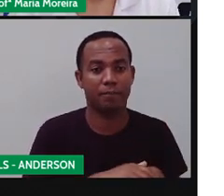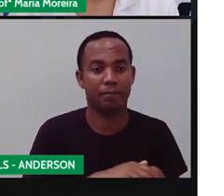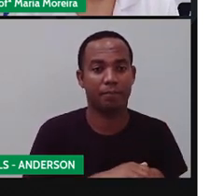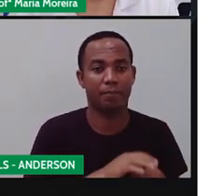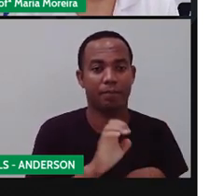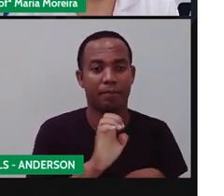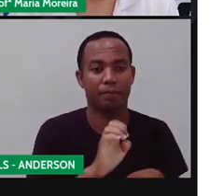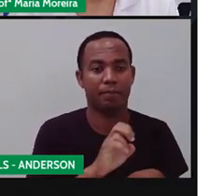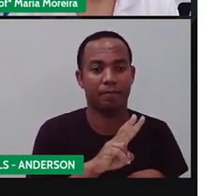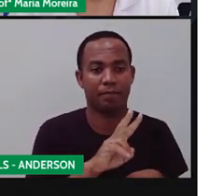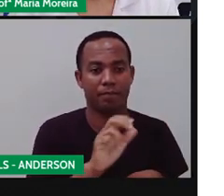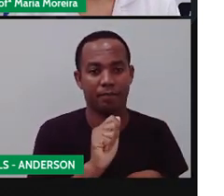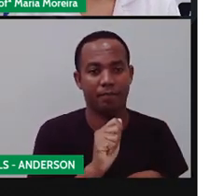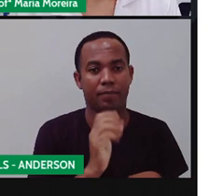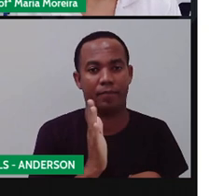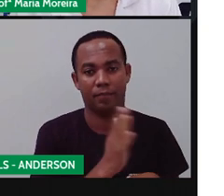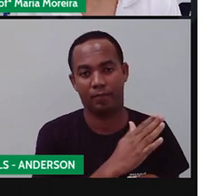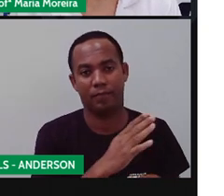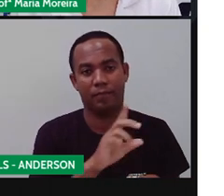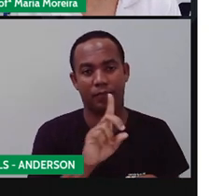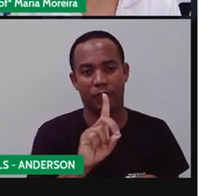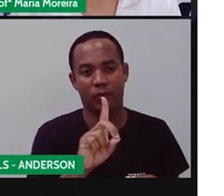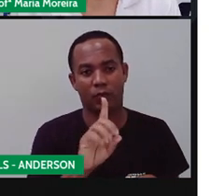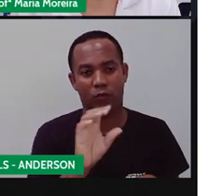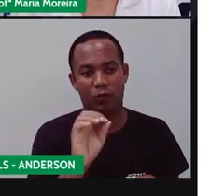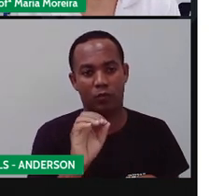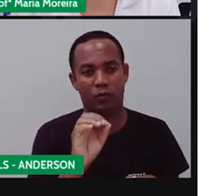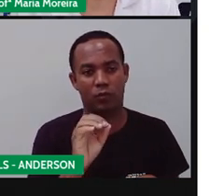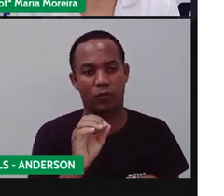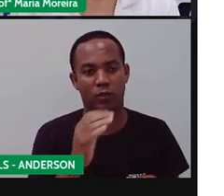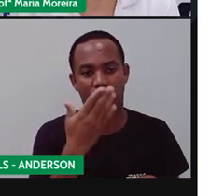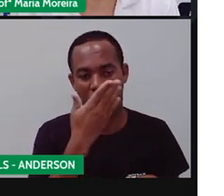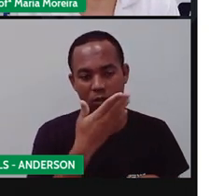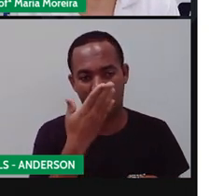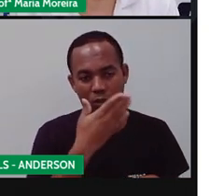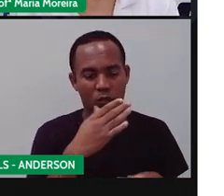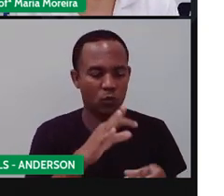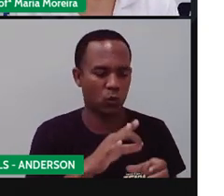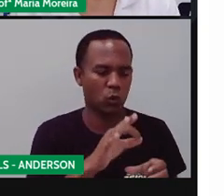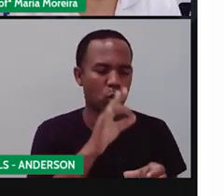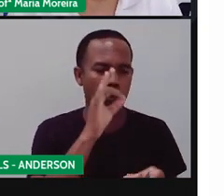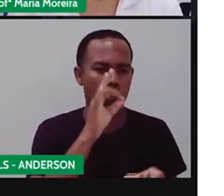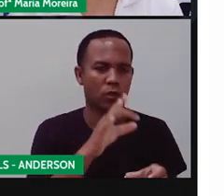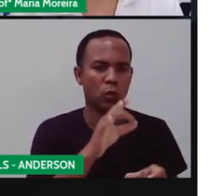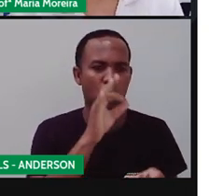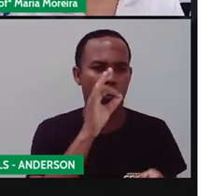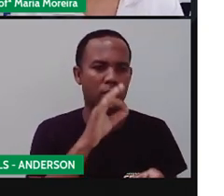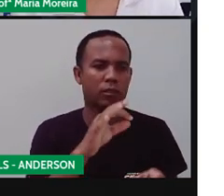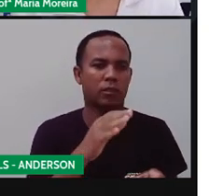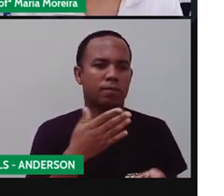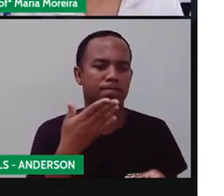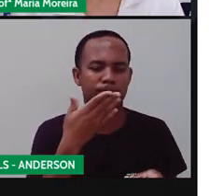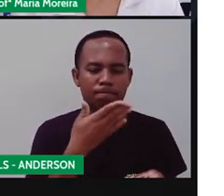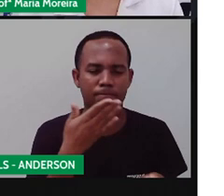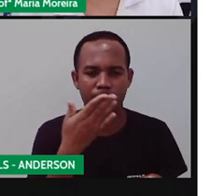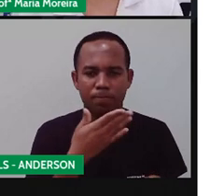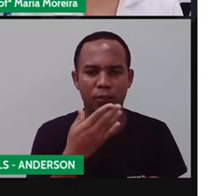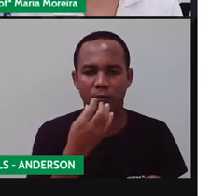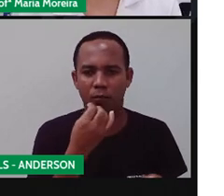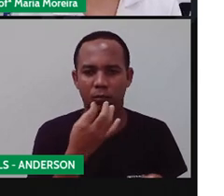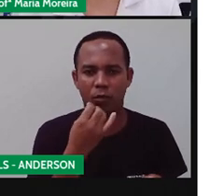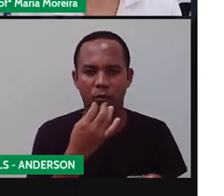Erva doce? Eu não sou muito chegada a chá, não, mas tomo, porque eu acredito nessa questão